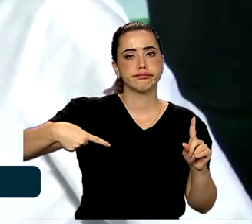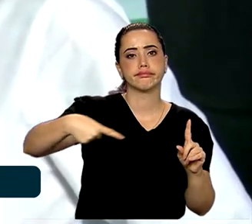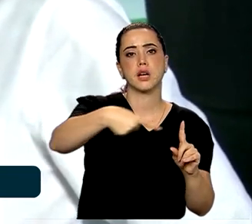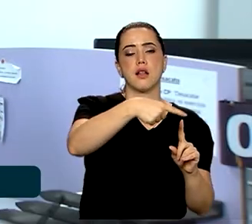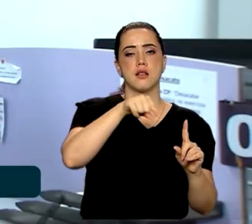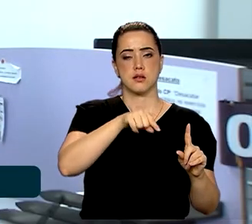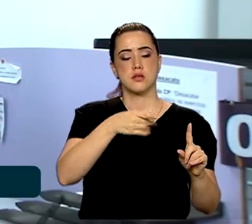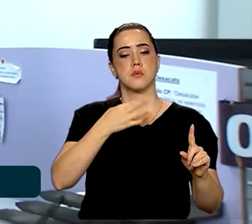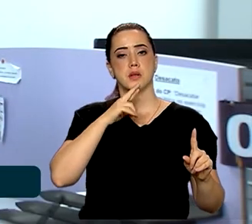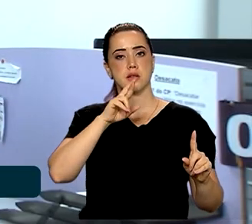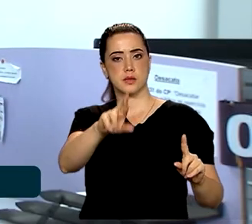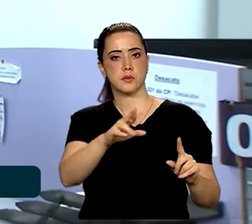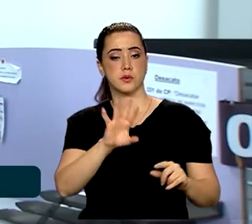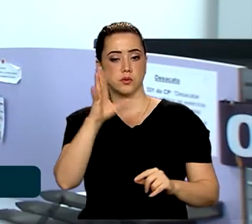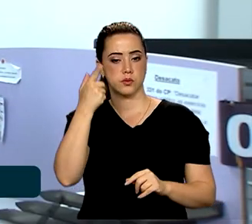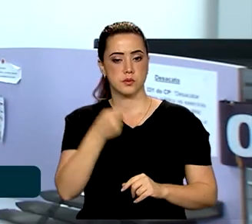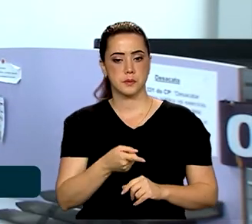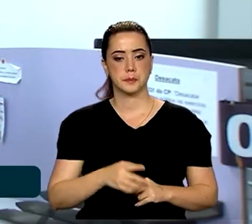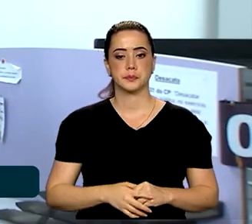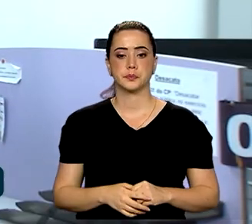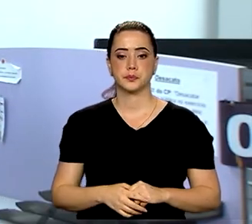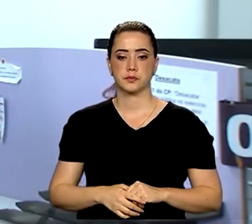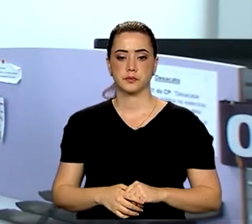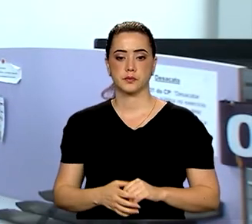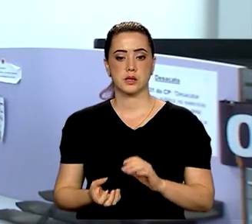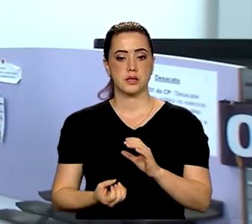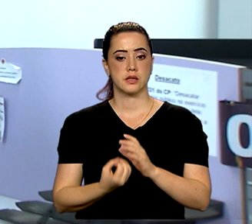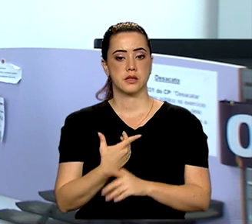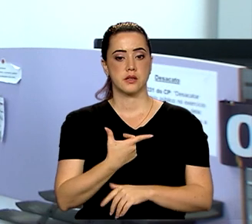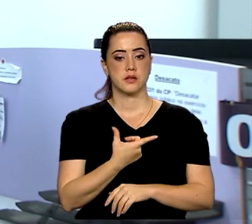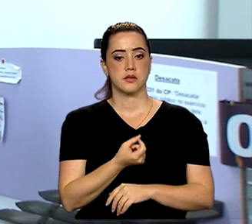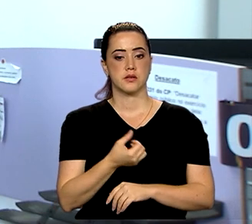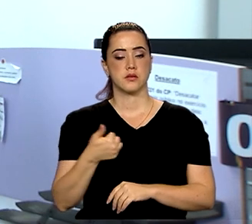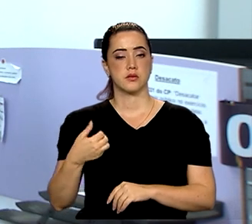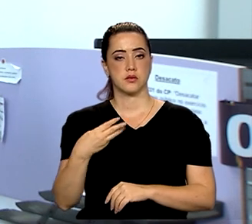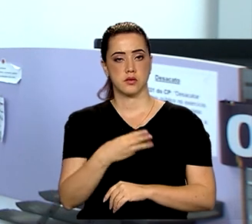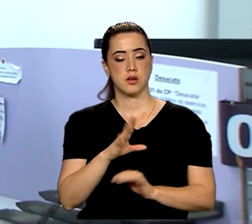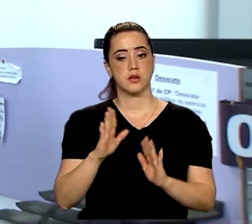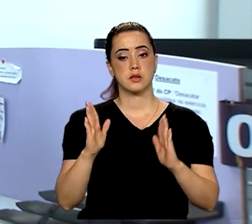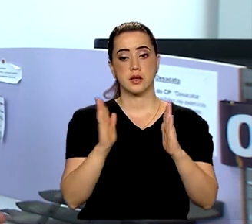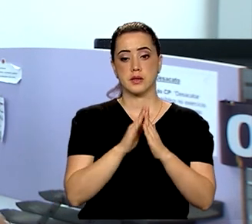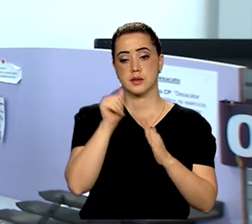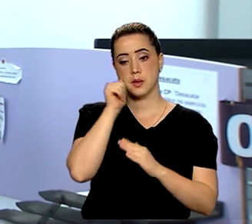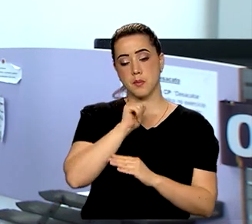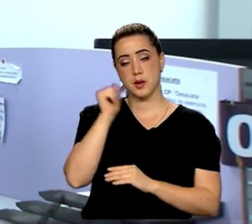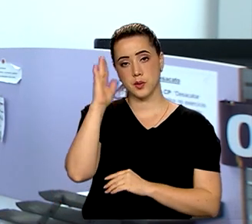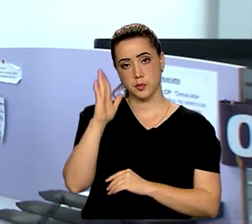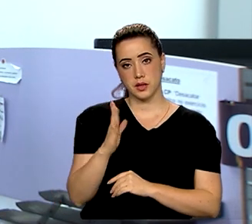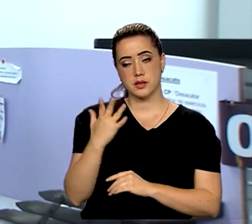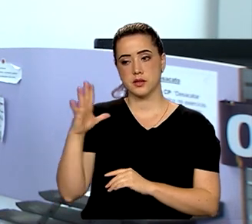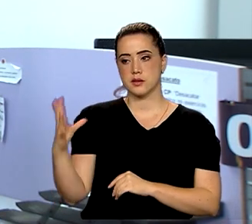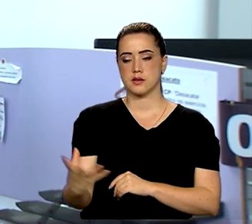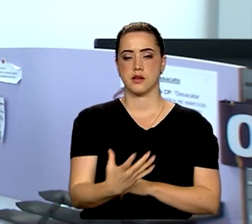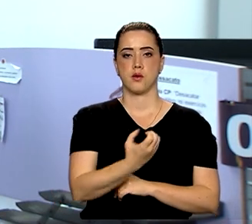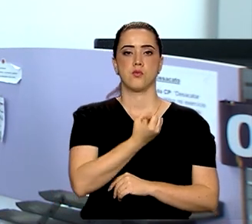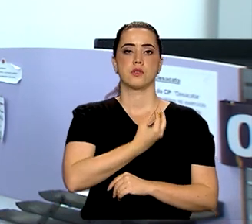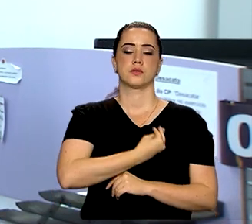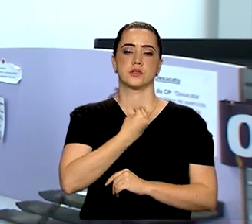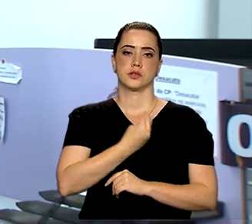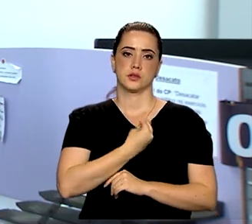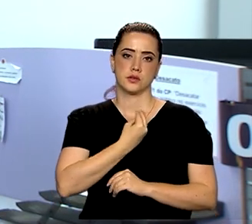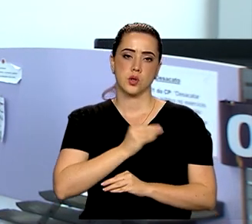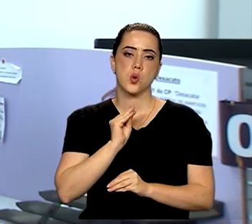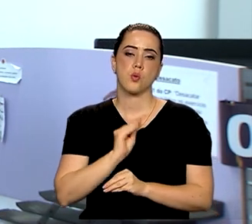praticados. Criadas em 2013, as casas da mulher brasileira são uma forma de salvar vidas e